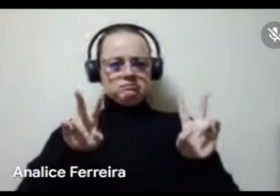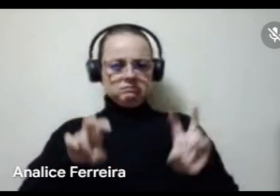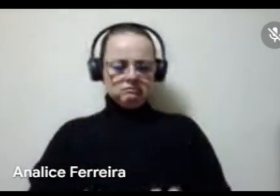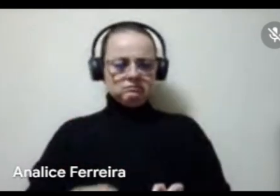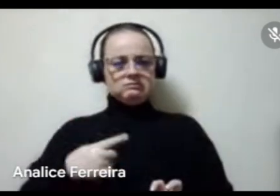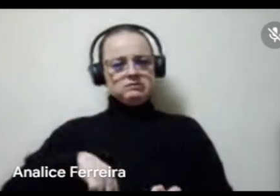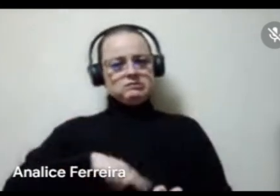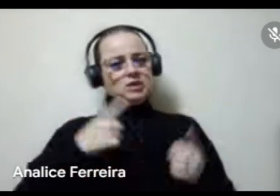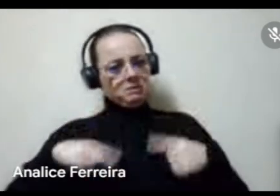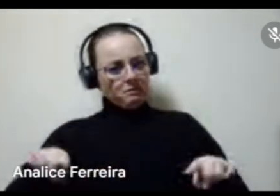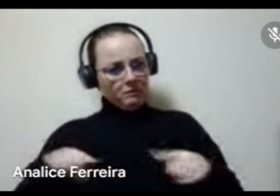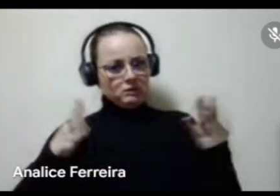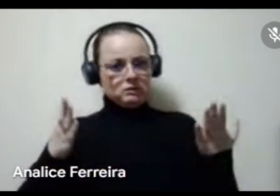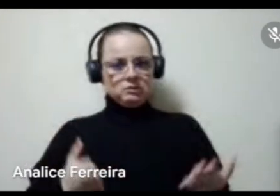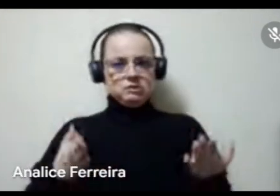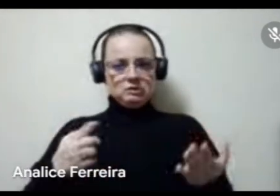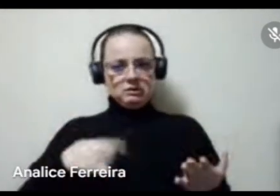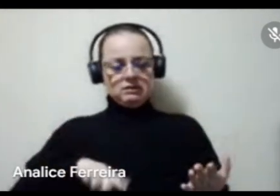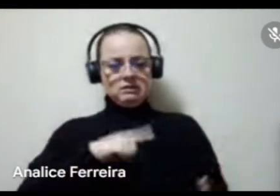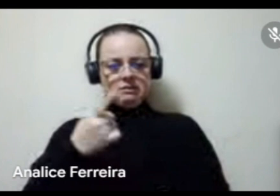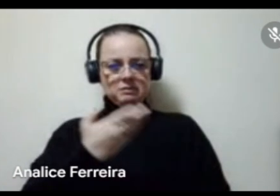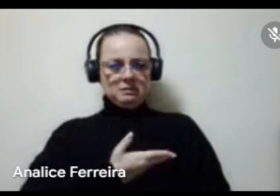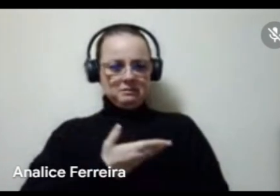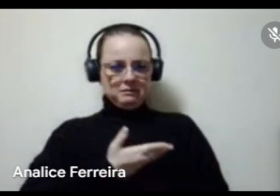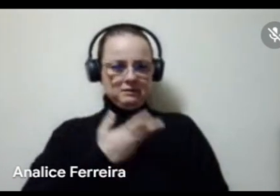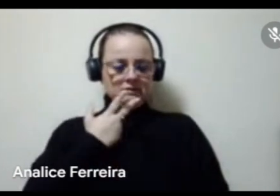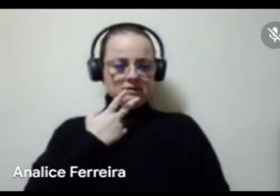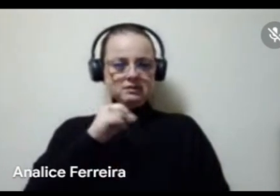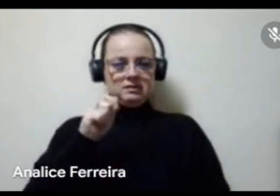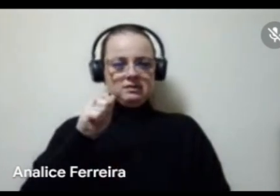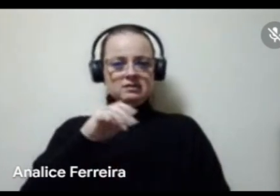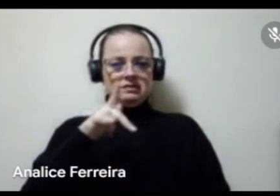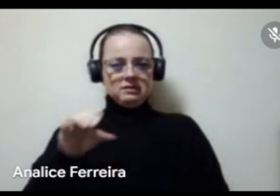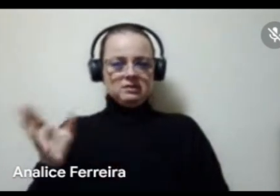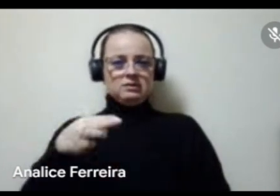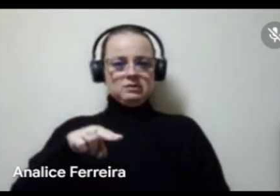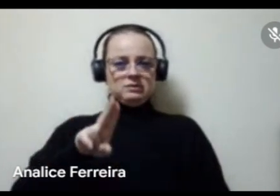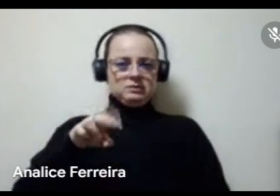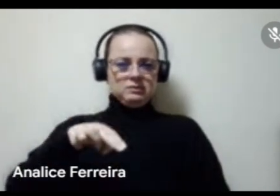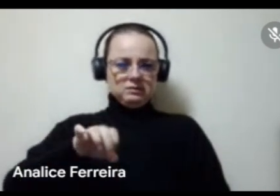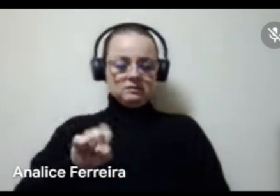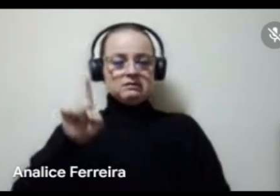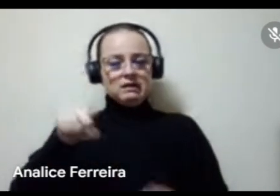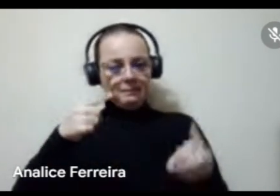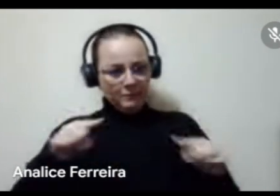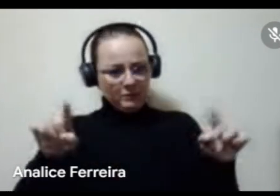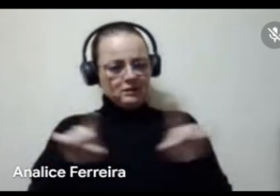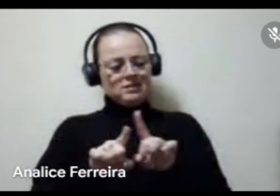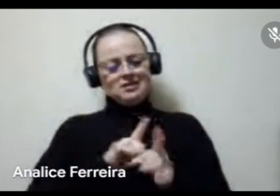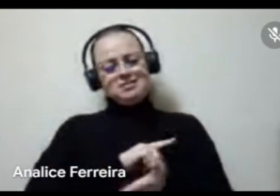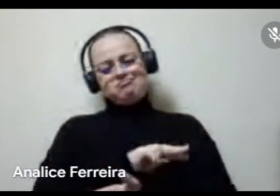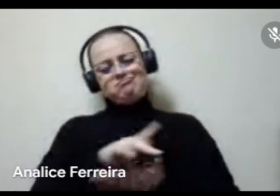somos músicos de aqui, tem um amigo meu aqui que se chama Dão Nunes, ele é músico também, tem várias